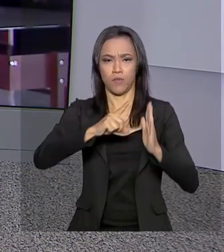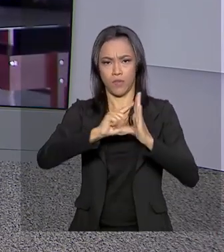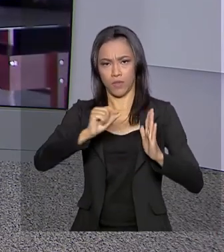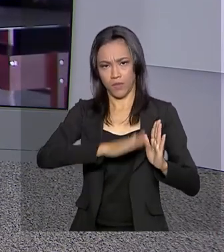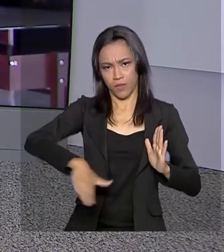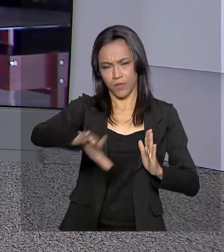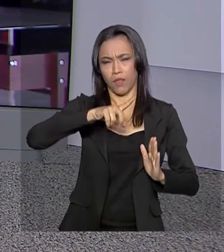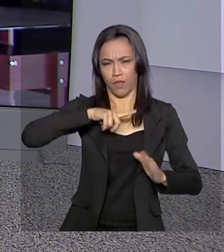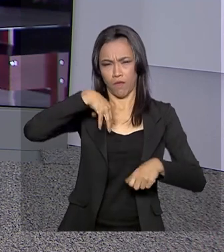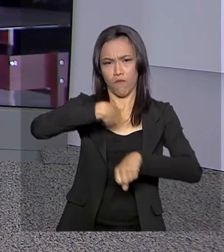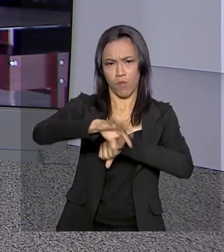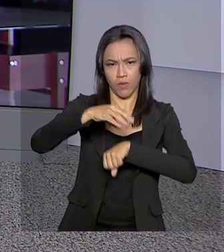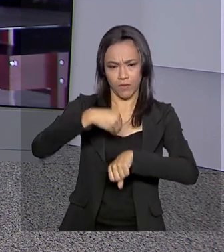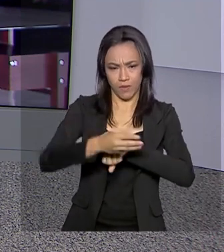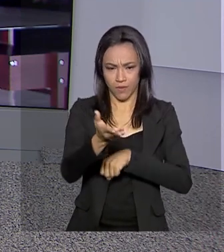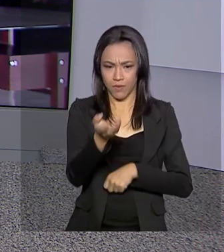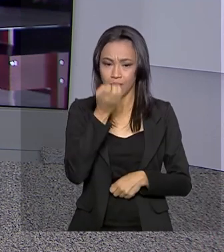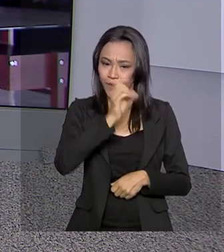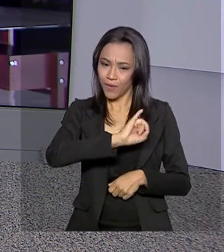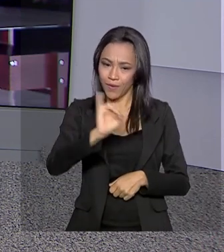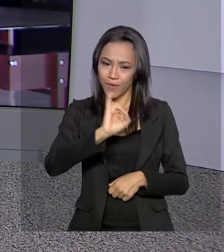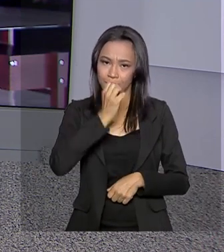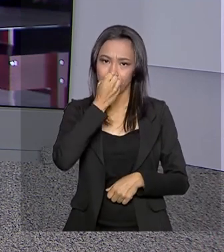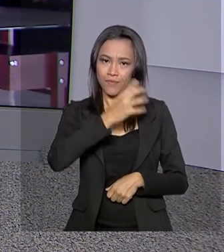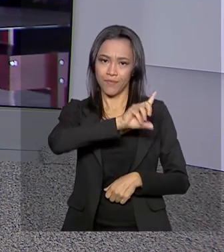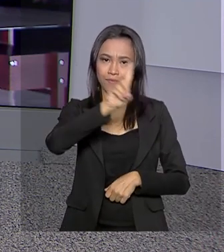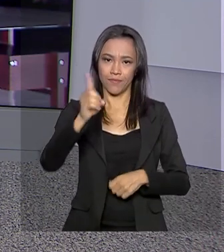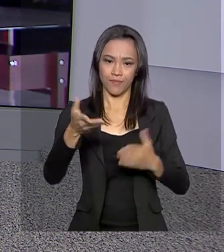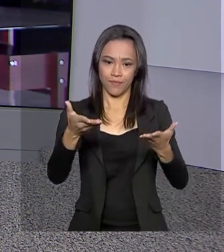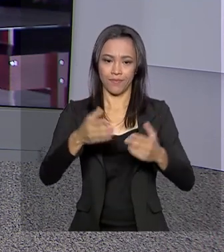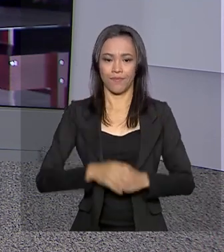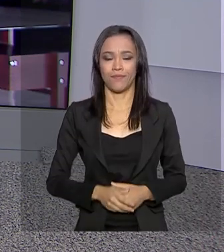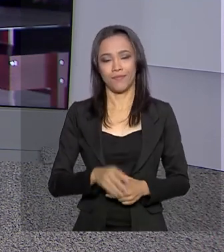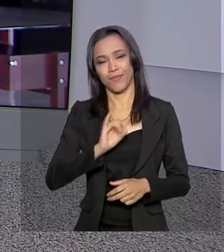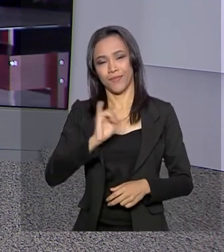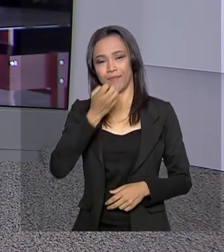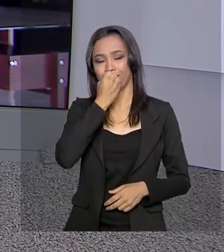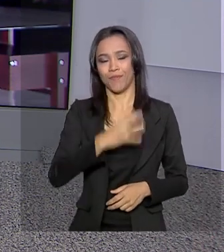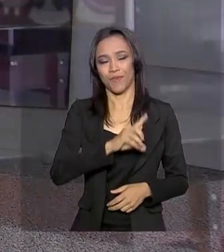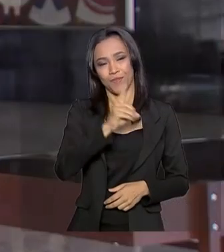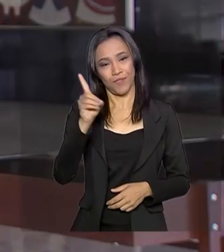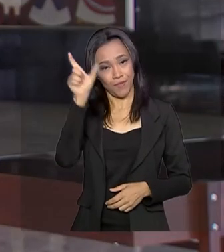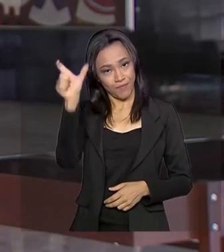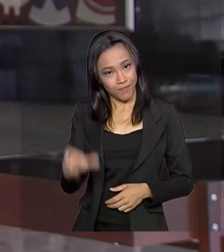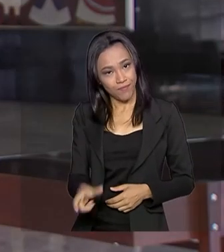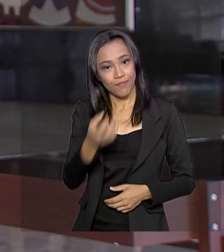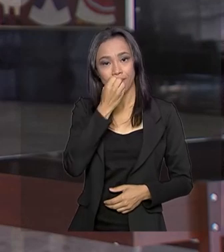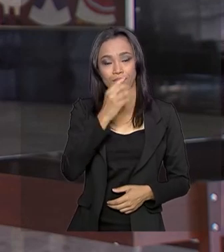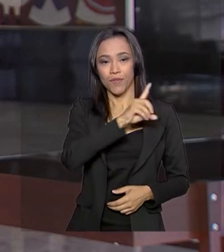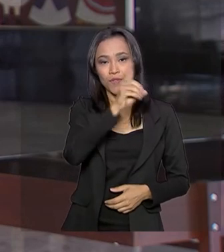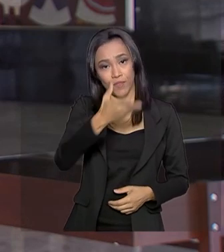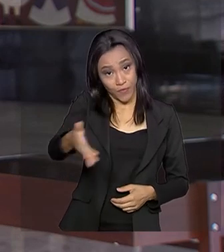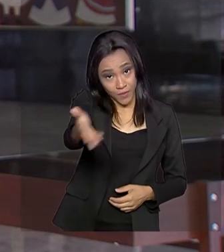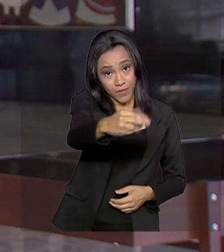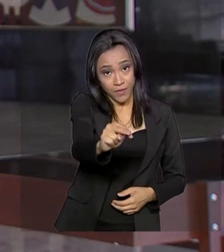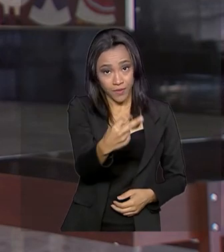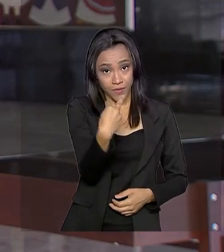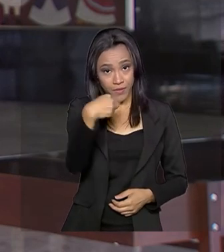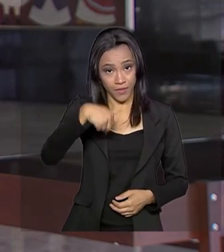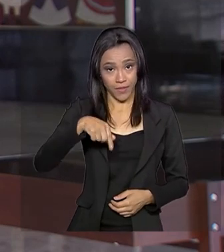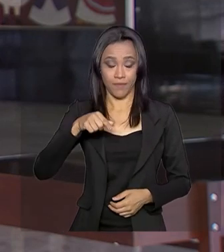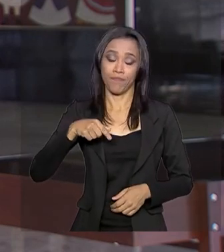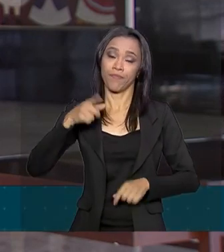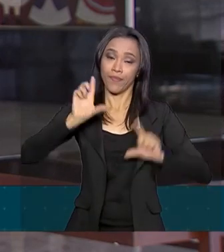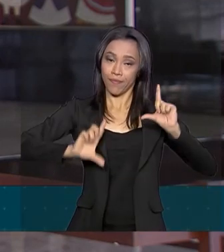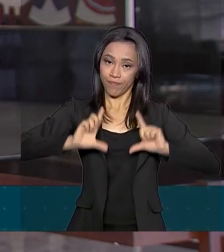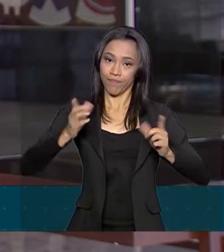de Holanda tem as informações. Olá, Luciana. Bom dia para você. Olá, Renata. Bom dia para você. Bom dia para você que acompanha a TV Brasil. É isso